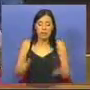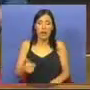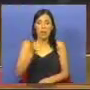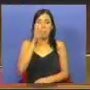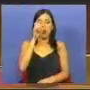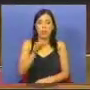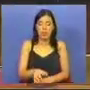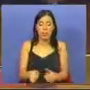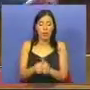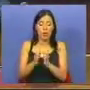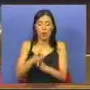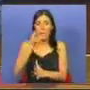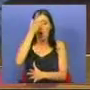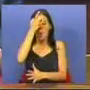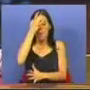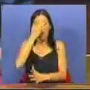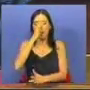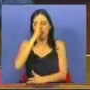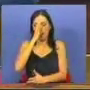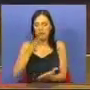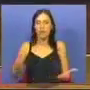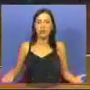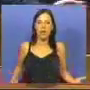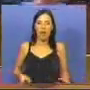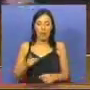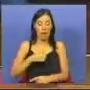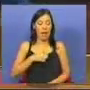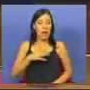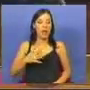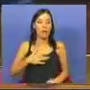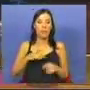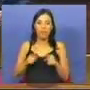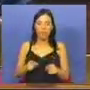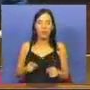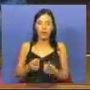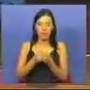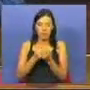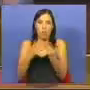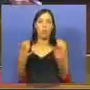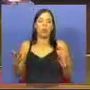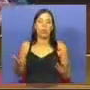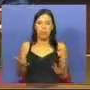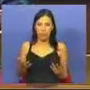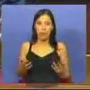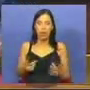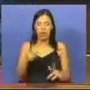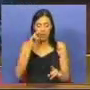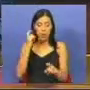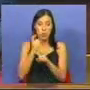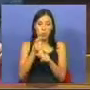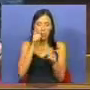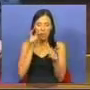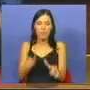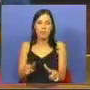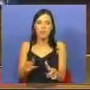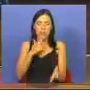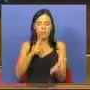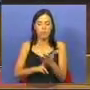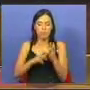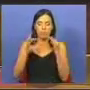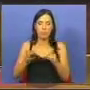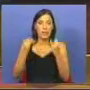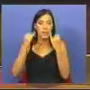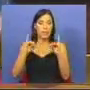BCP, e toda a opinião pública sabe disso, essa entidade múltipla de supervisão, de facto